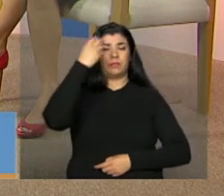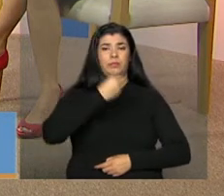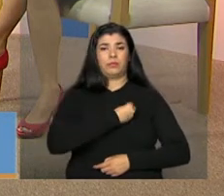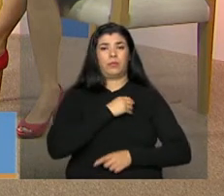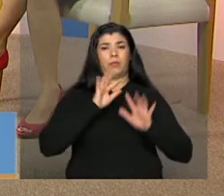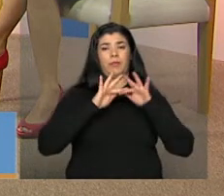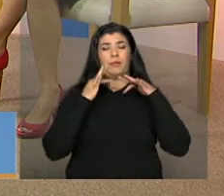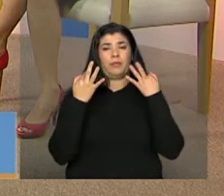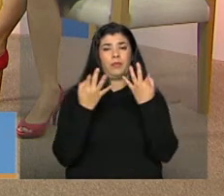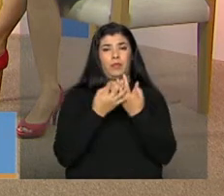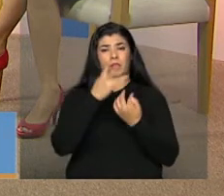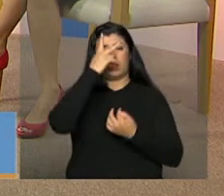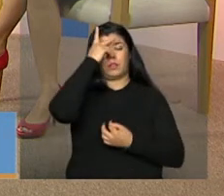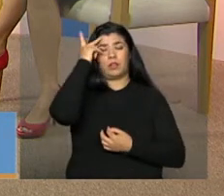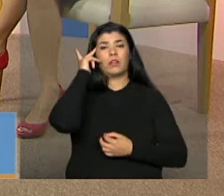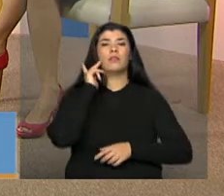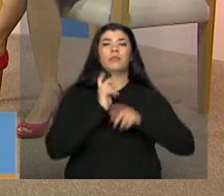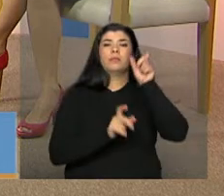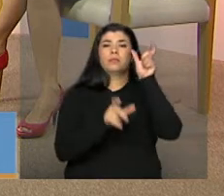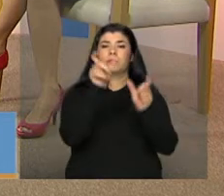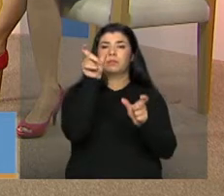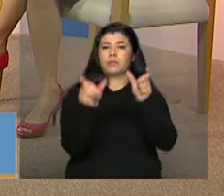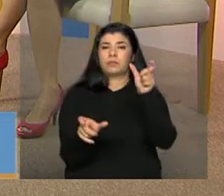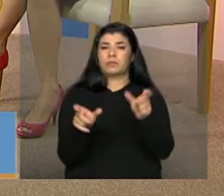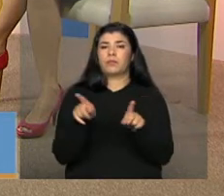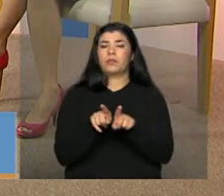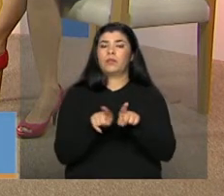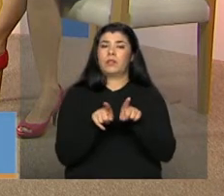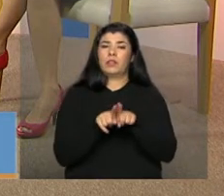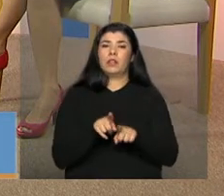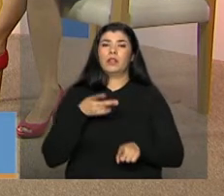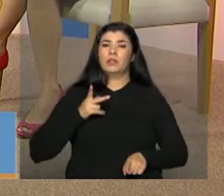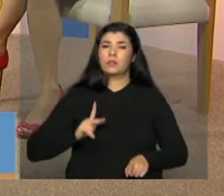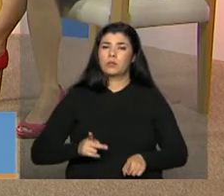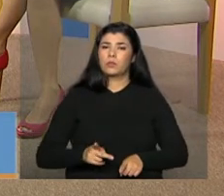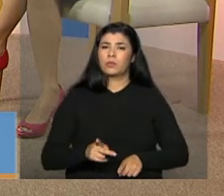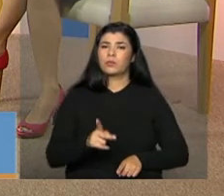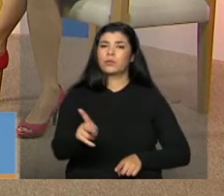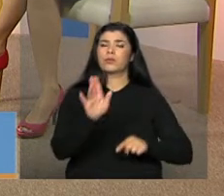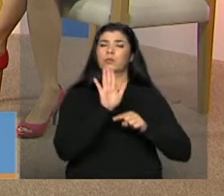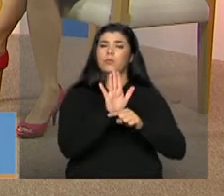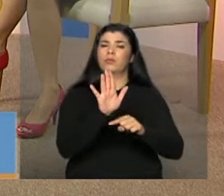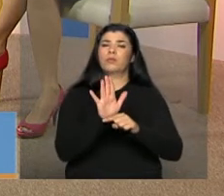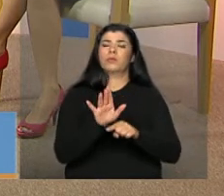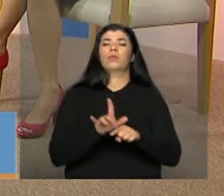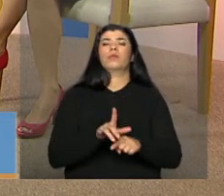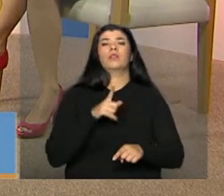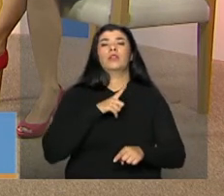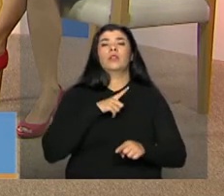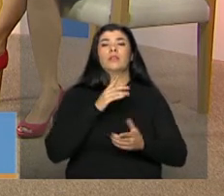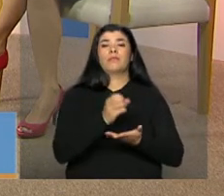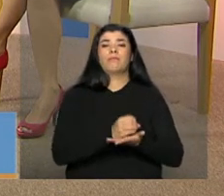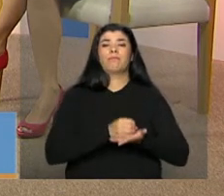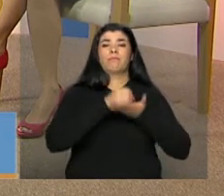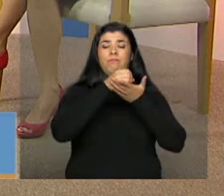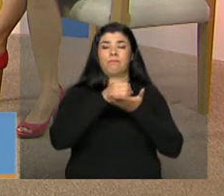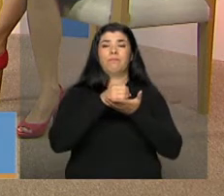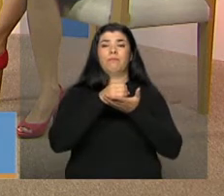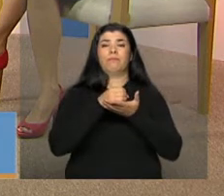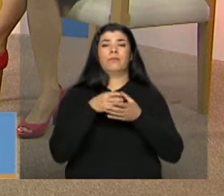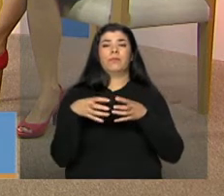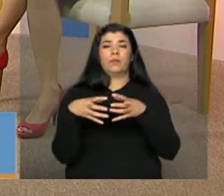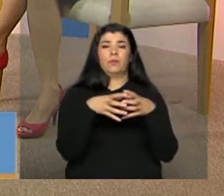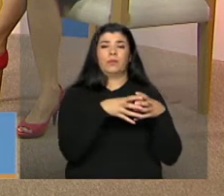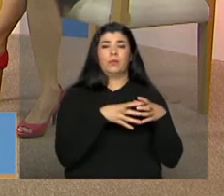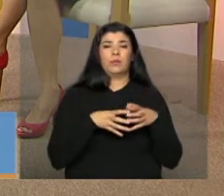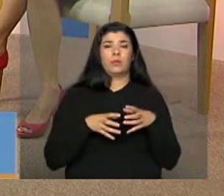famílias. Portanto, o caráter continuado é que está ancorado nos nossos equipamentos,